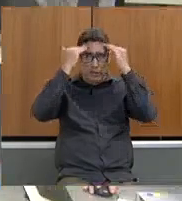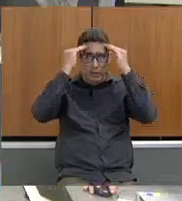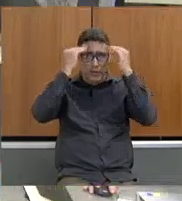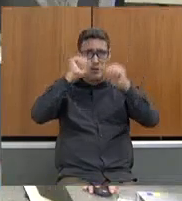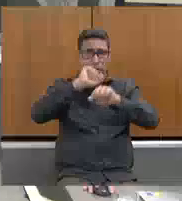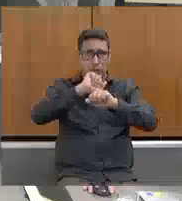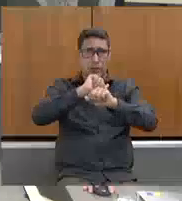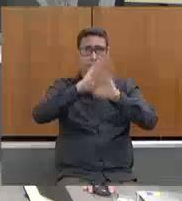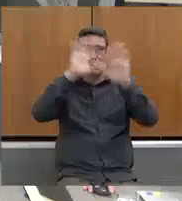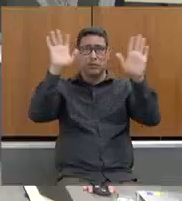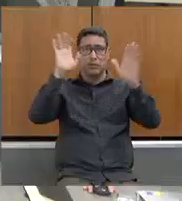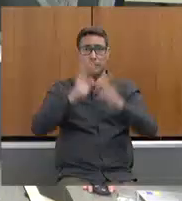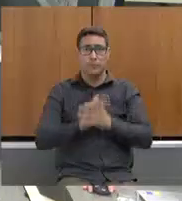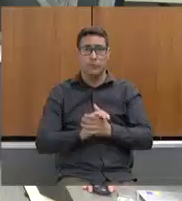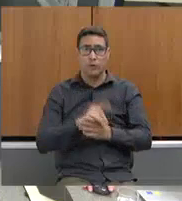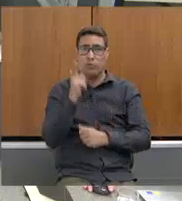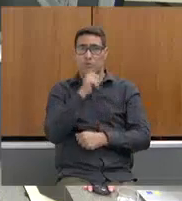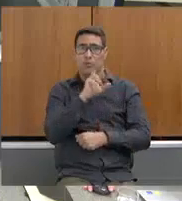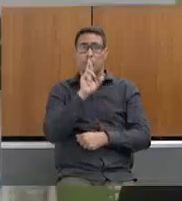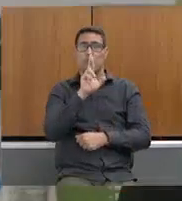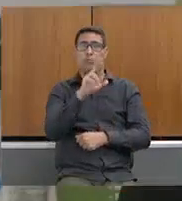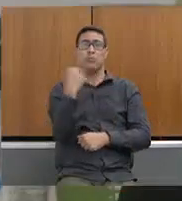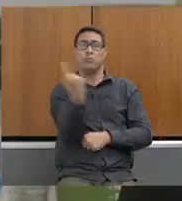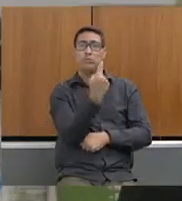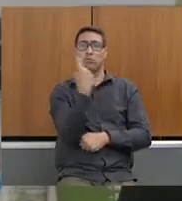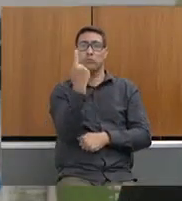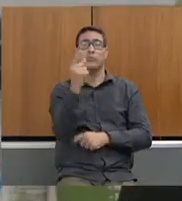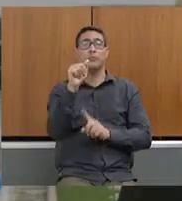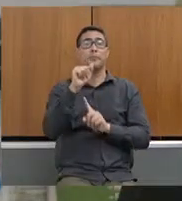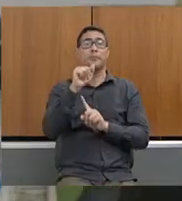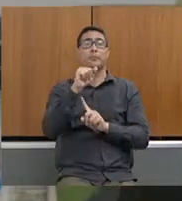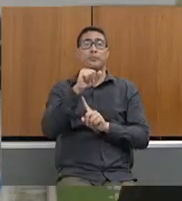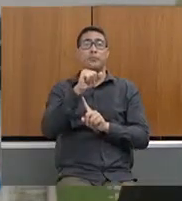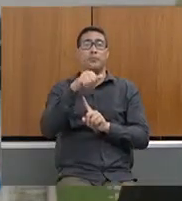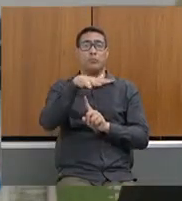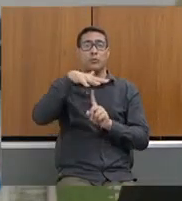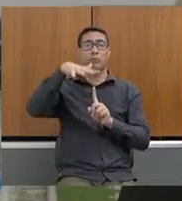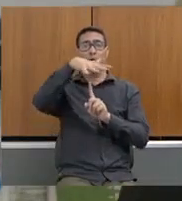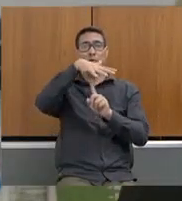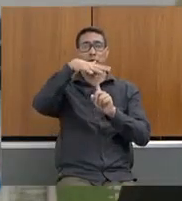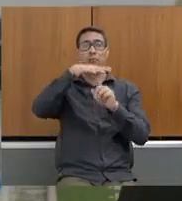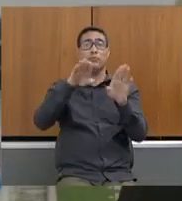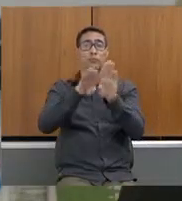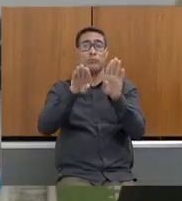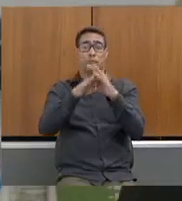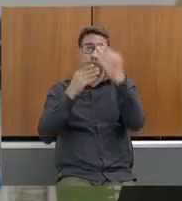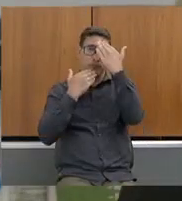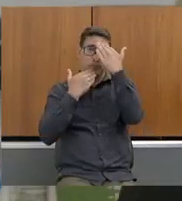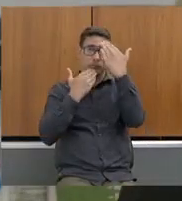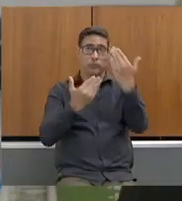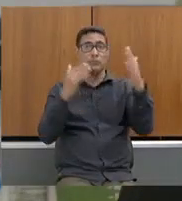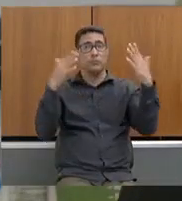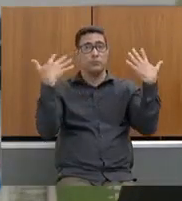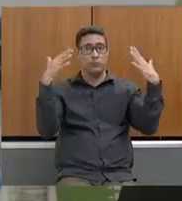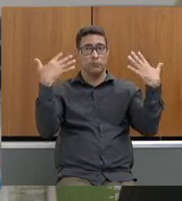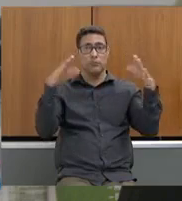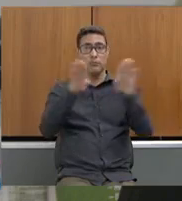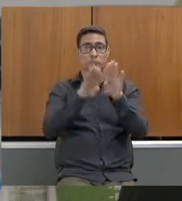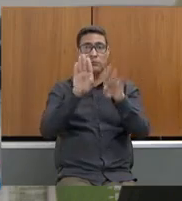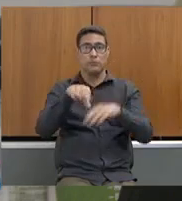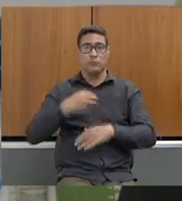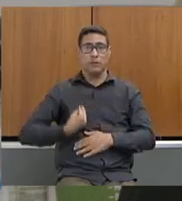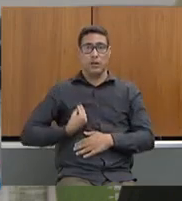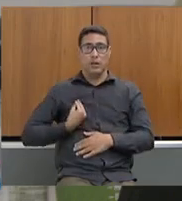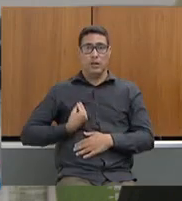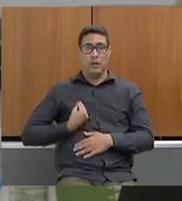e dando a resposta necessária a toda a população. Quero agradecer e parabenizar aqui a presença